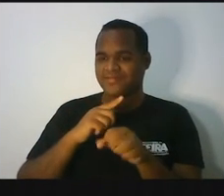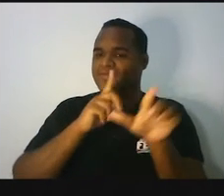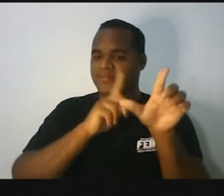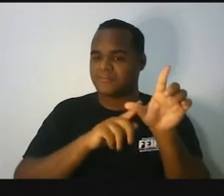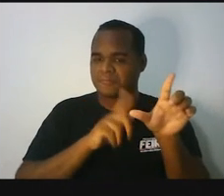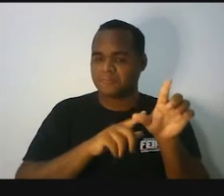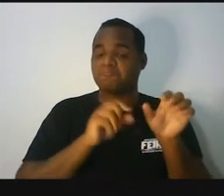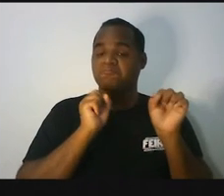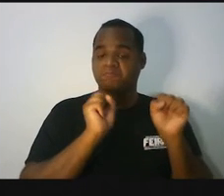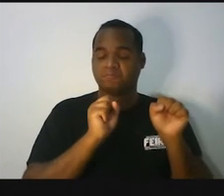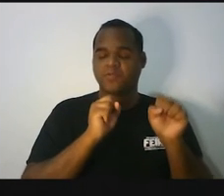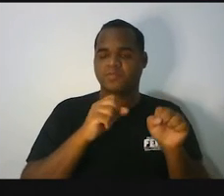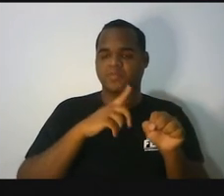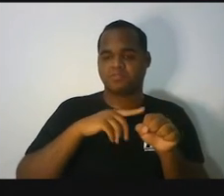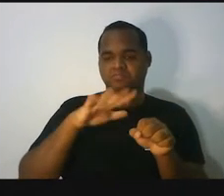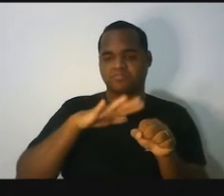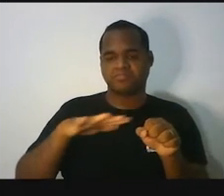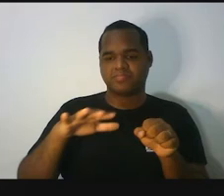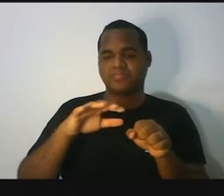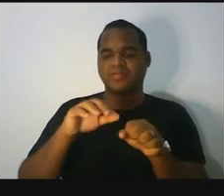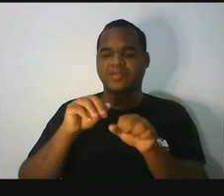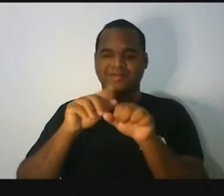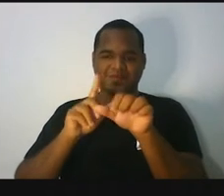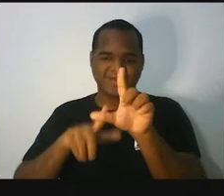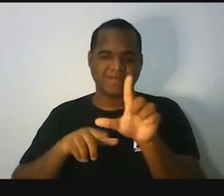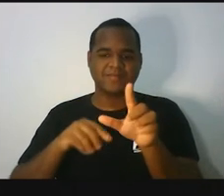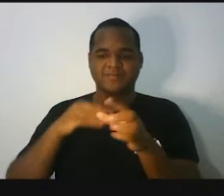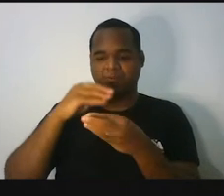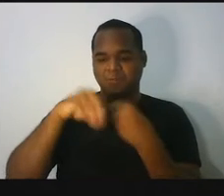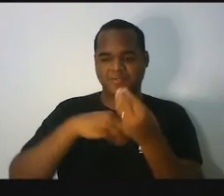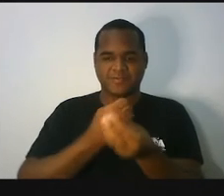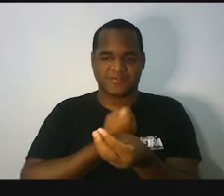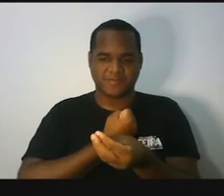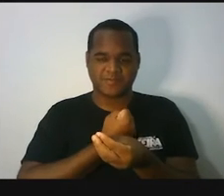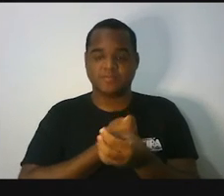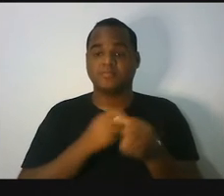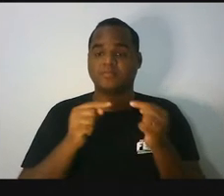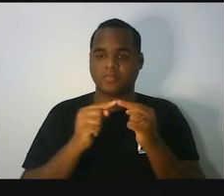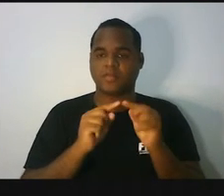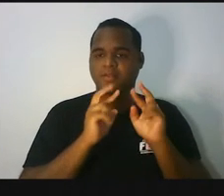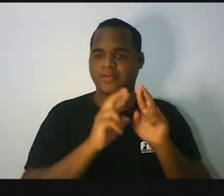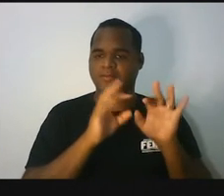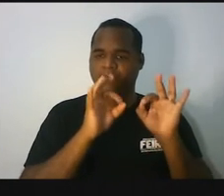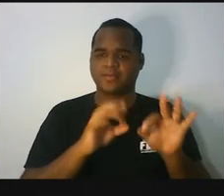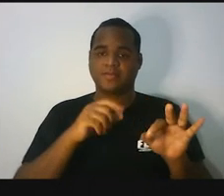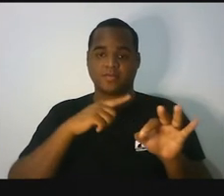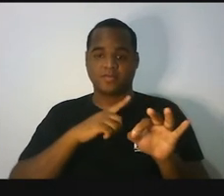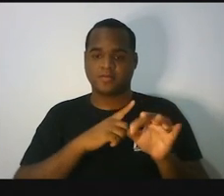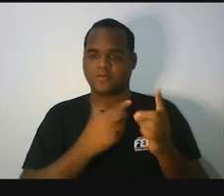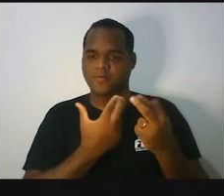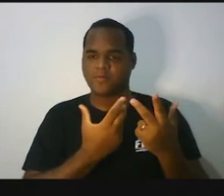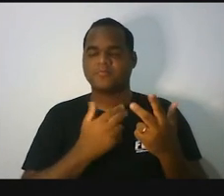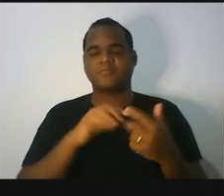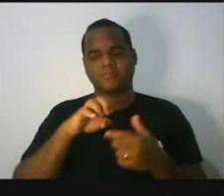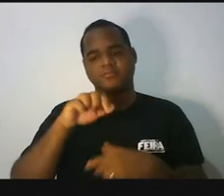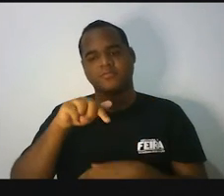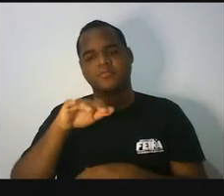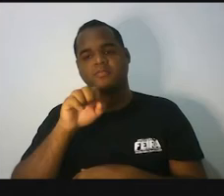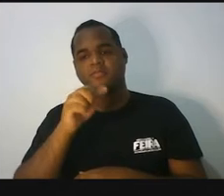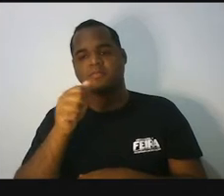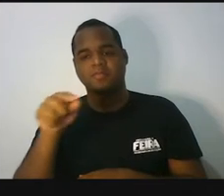gente disse que é a parte da expressão algébrica. E tem que ter a igualdade para ser equação. Tá bom?